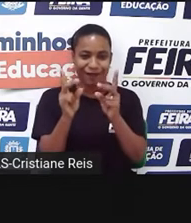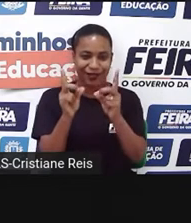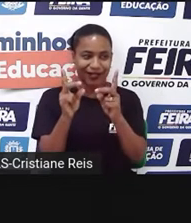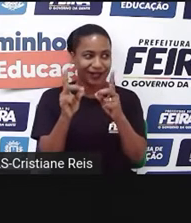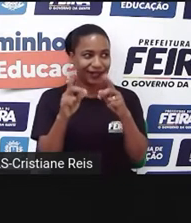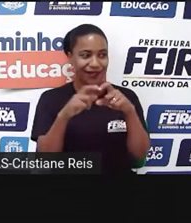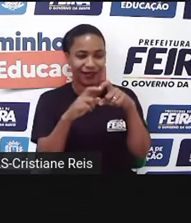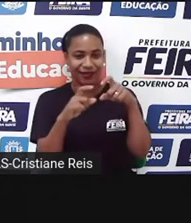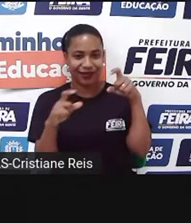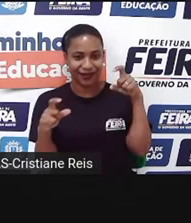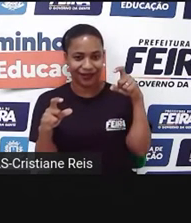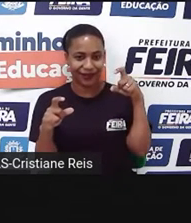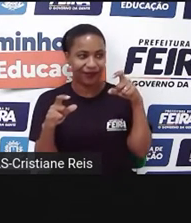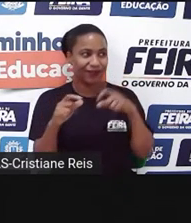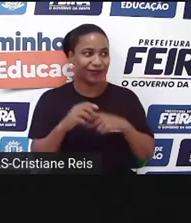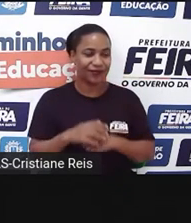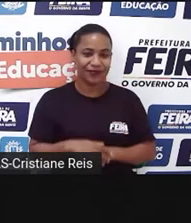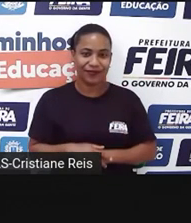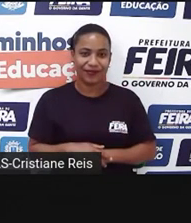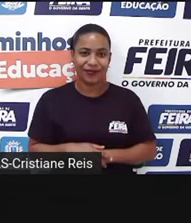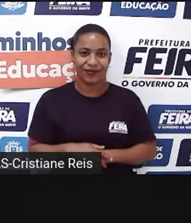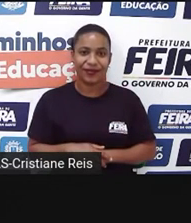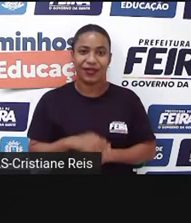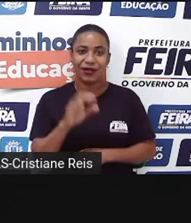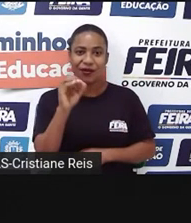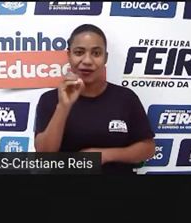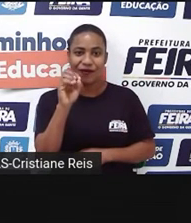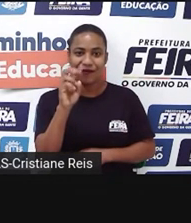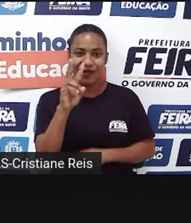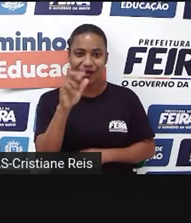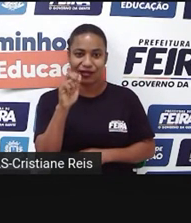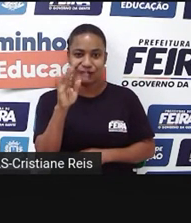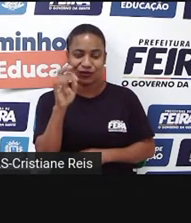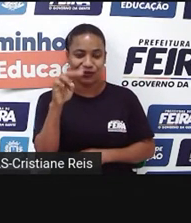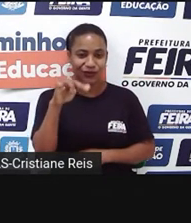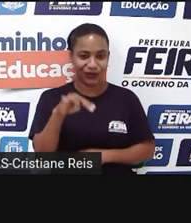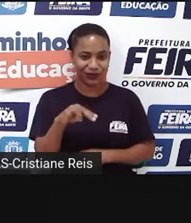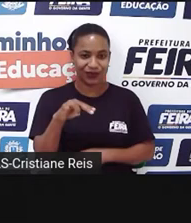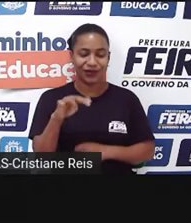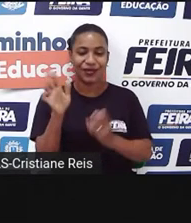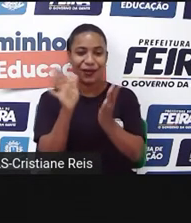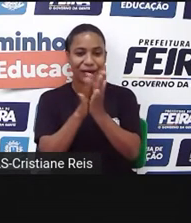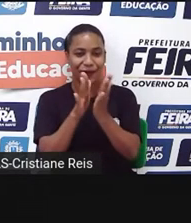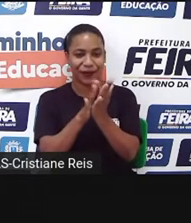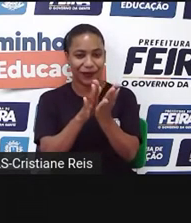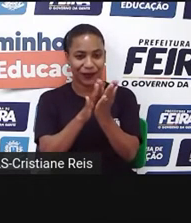Ovation, aplausos. Rios, ok.